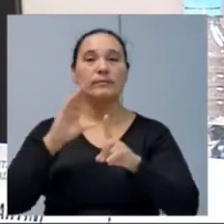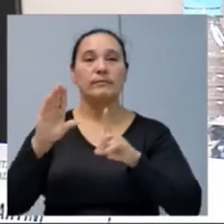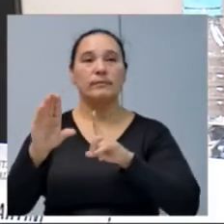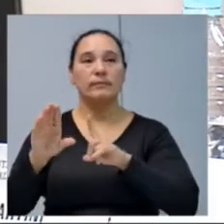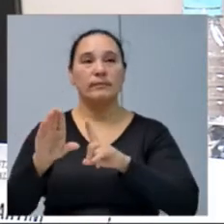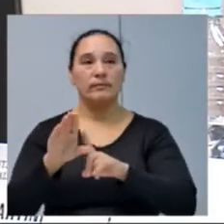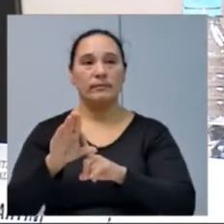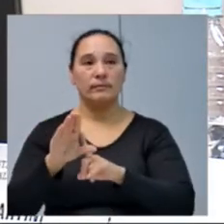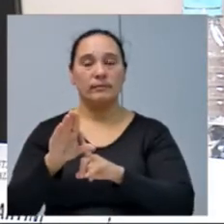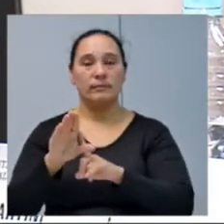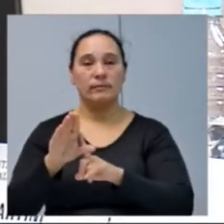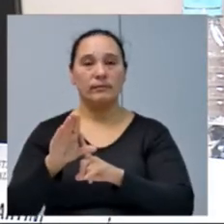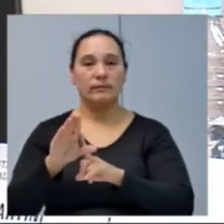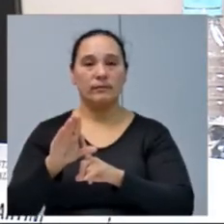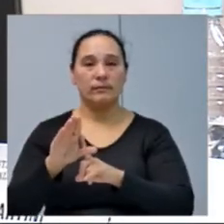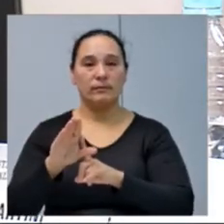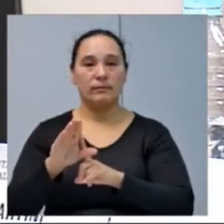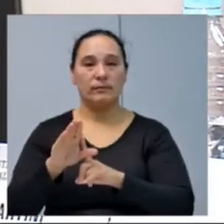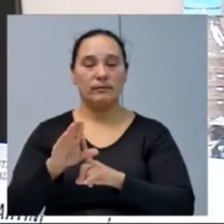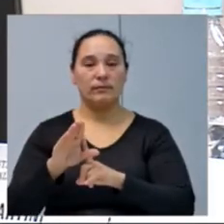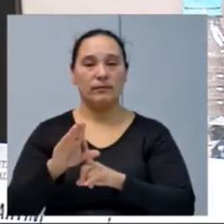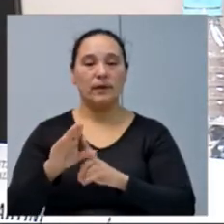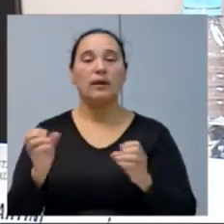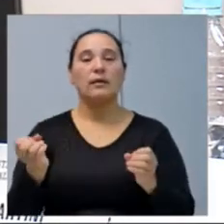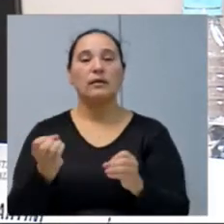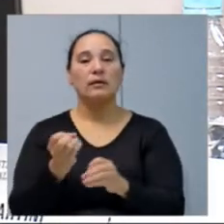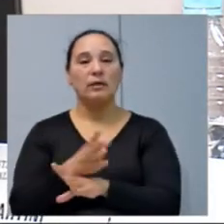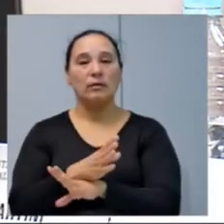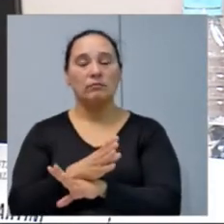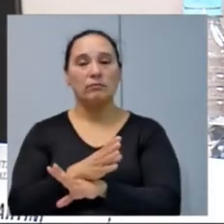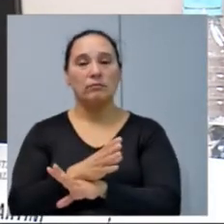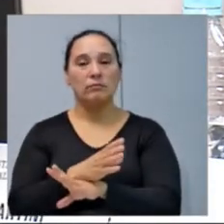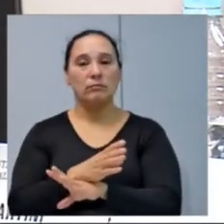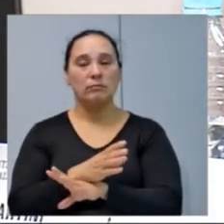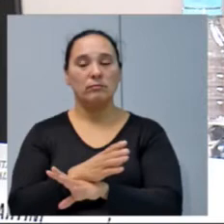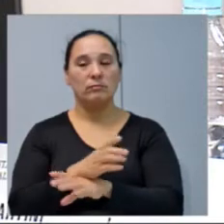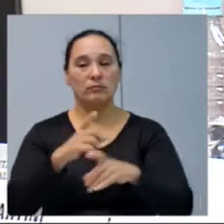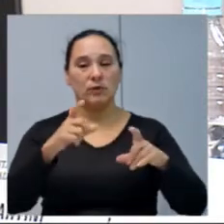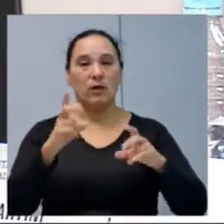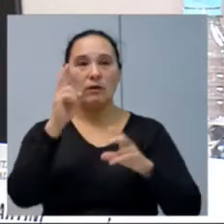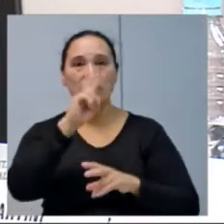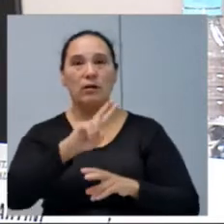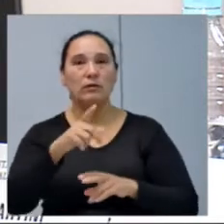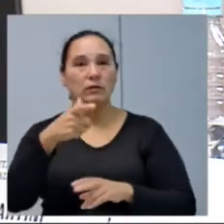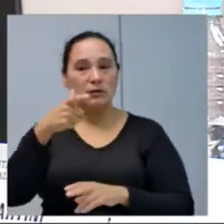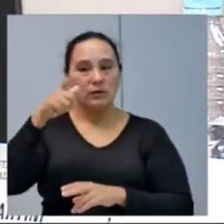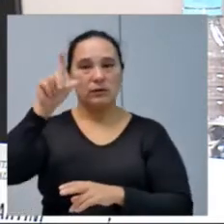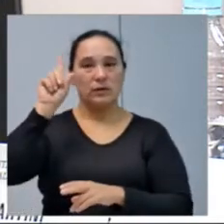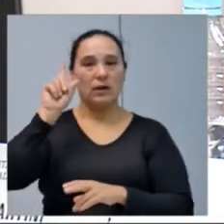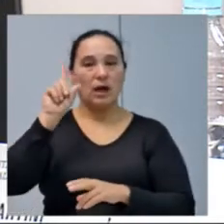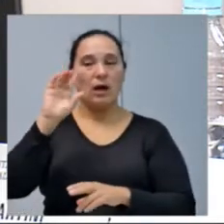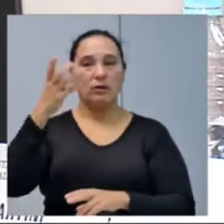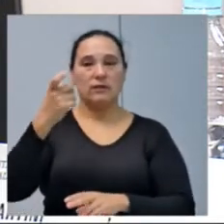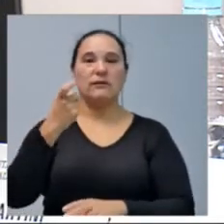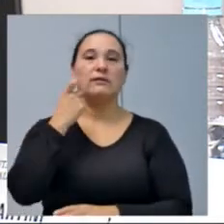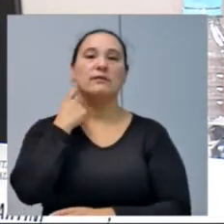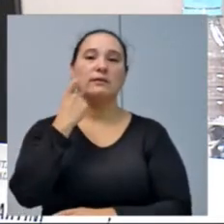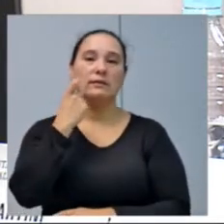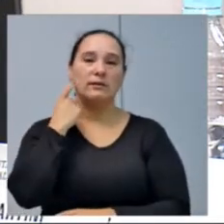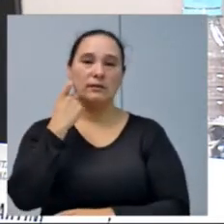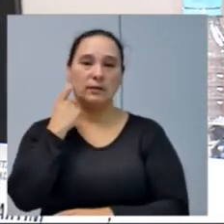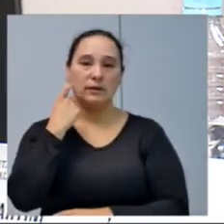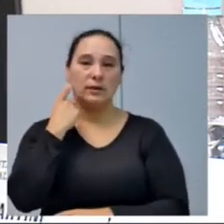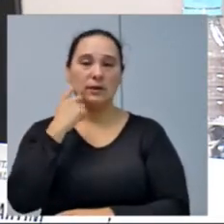para o encerramento da exposição Mulher Anterior, que acontece na próxima sexta-feira,